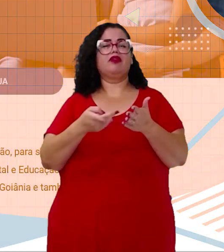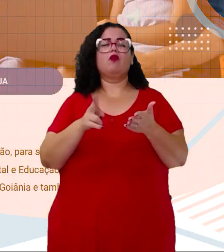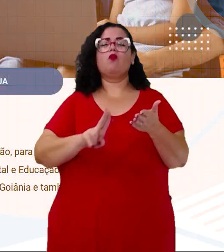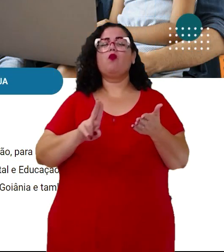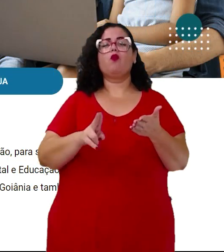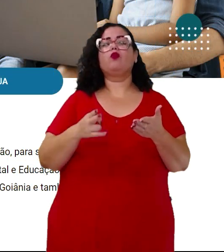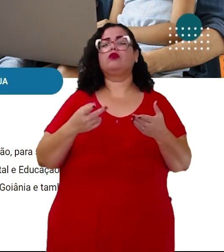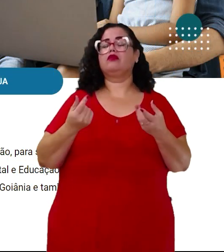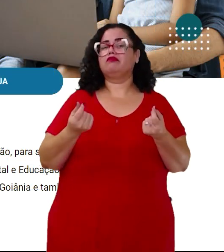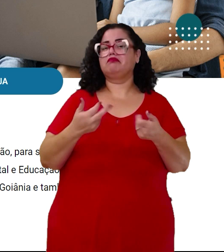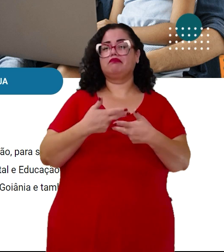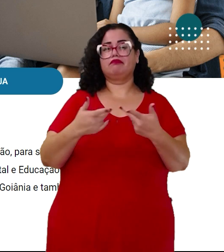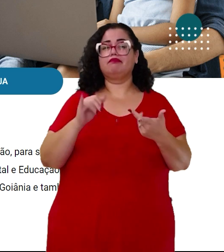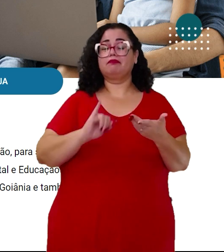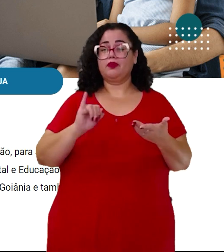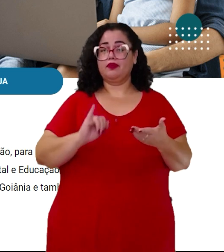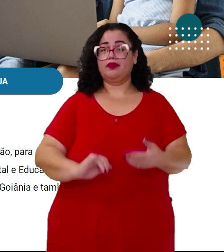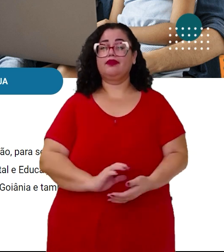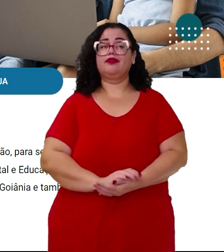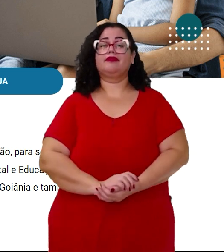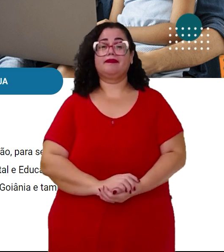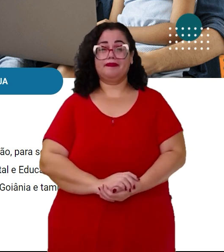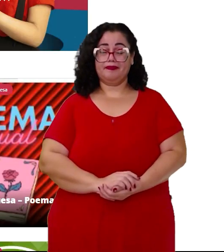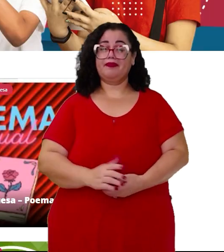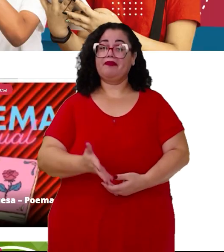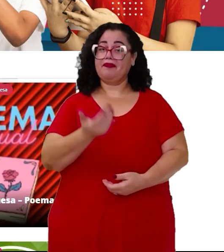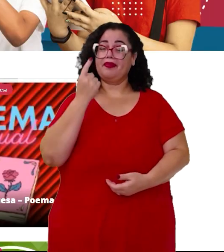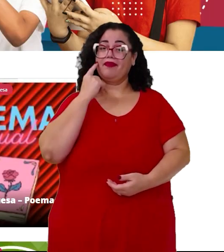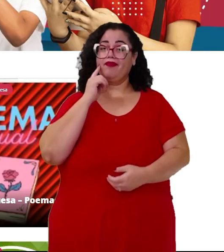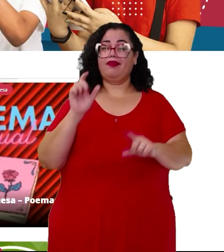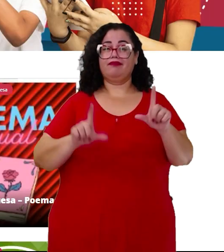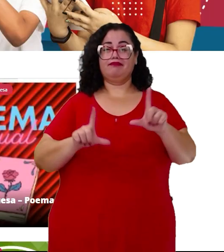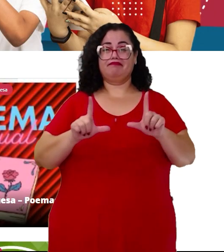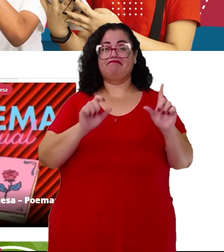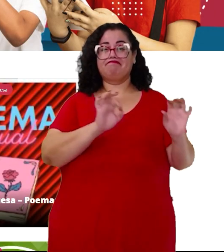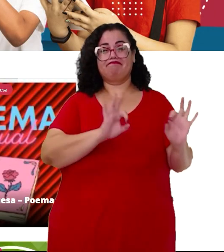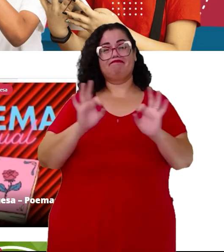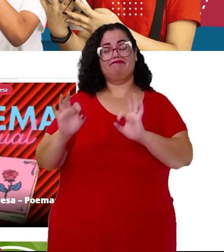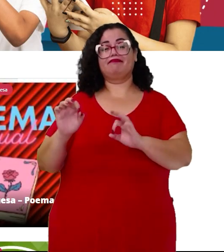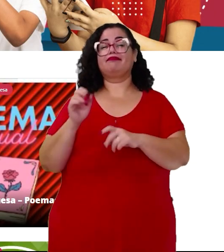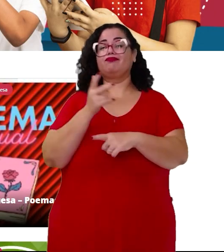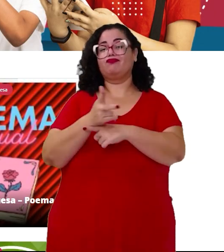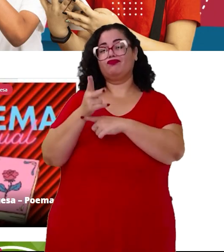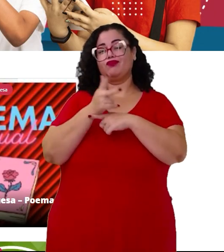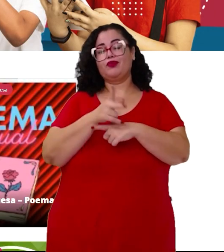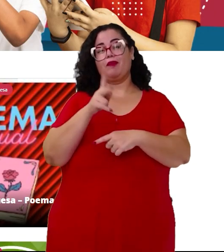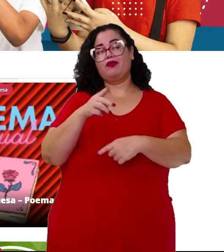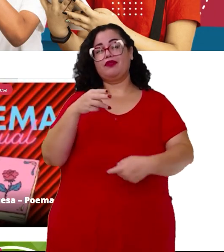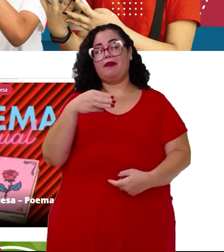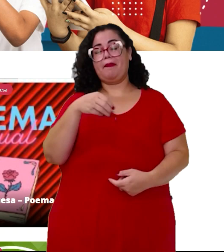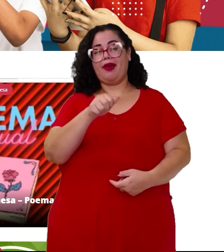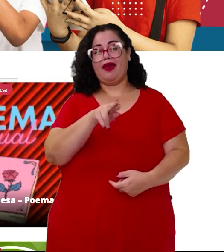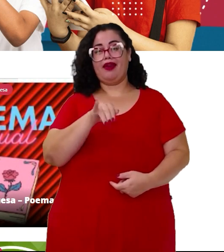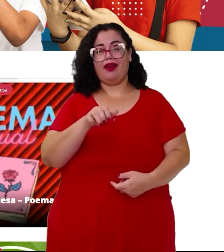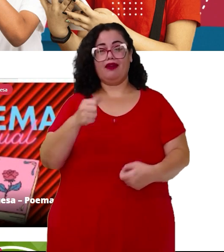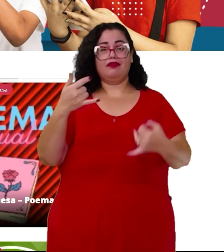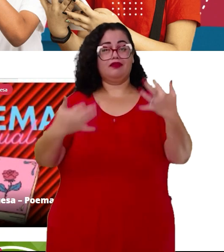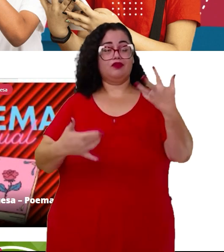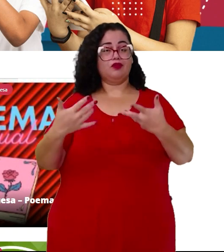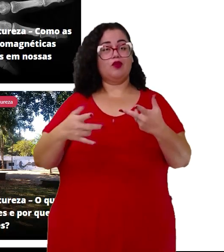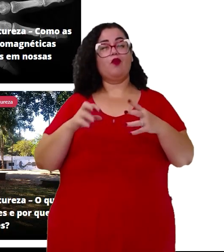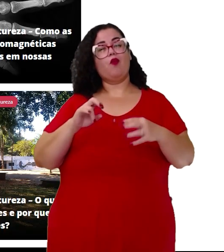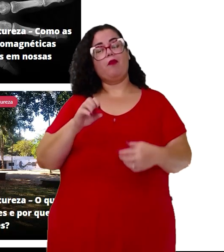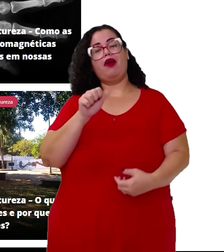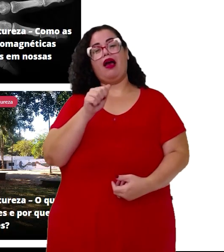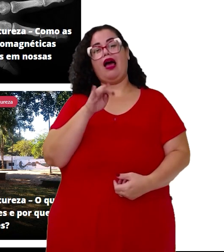custo-benefício. Então, venham juntos assistir ao vídeo da professora Mariana sobre o